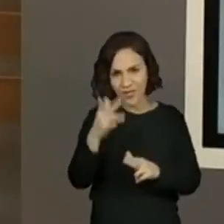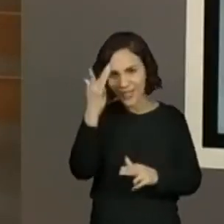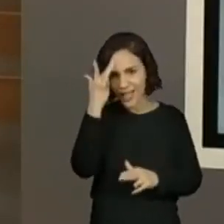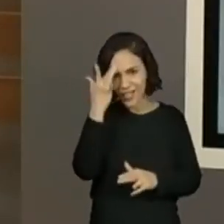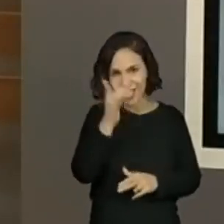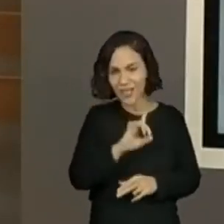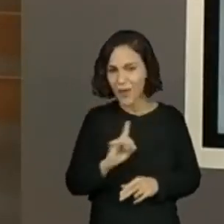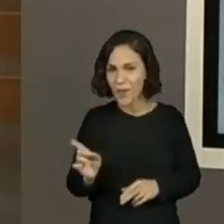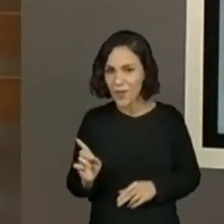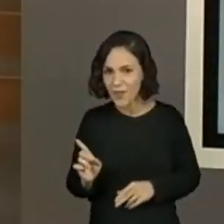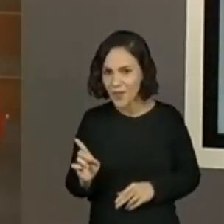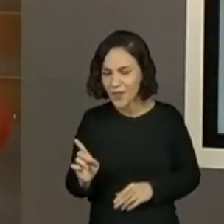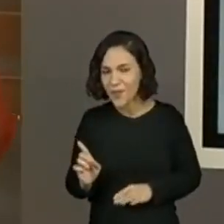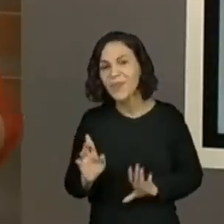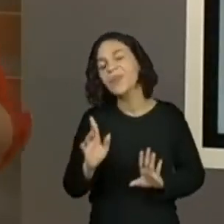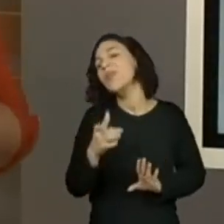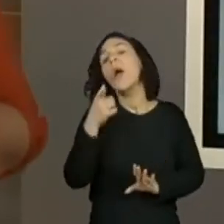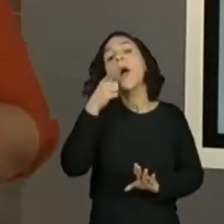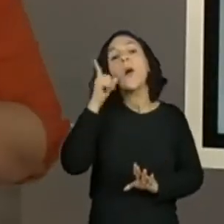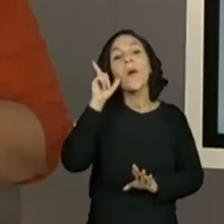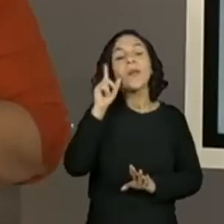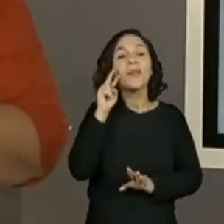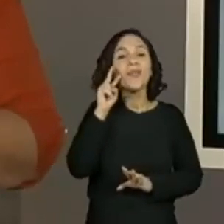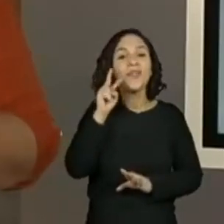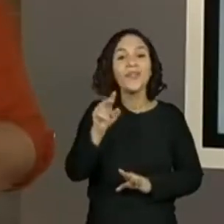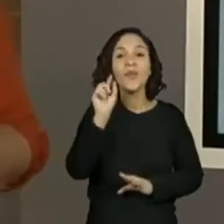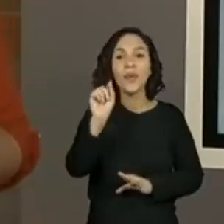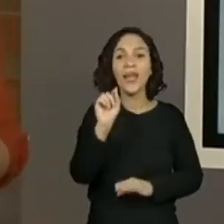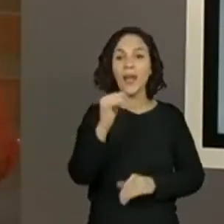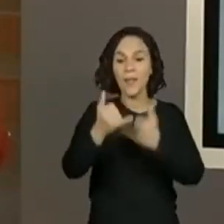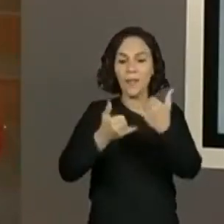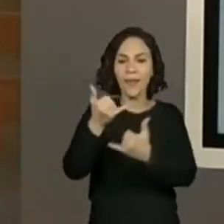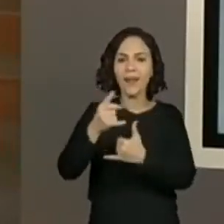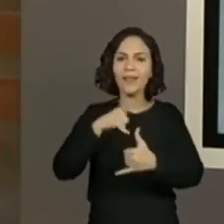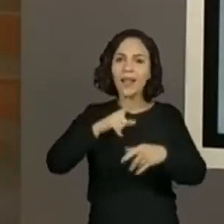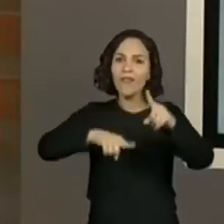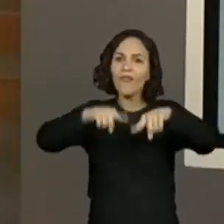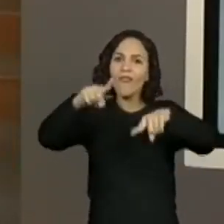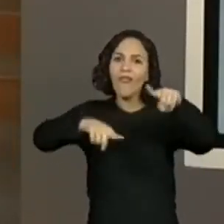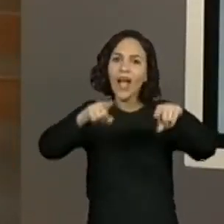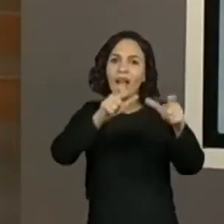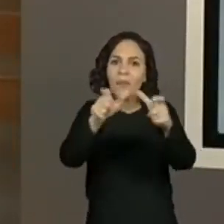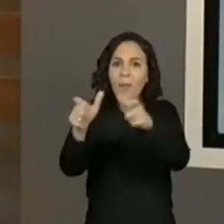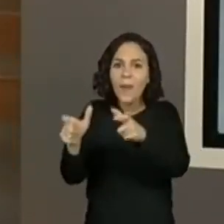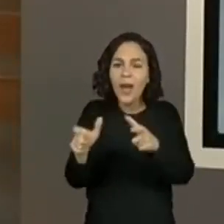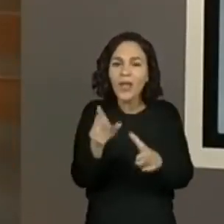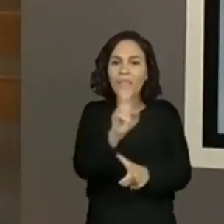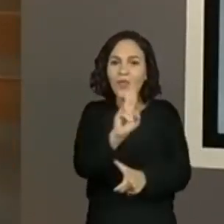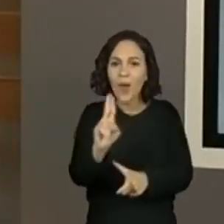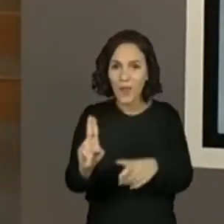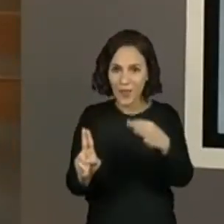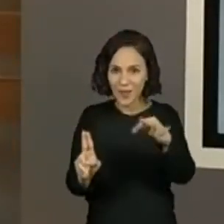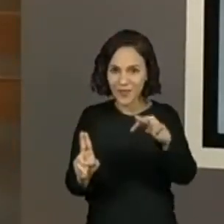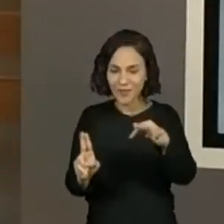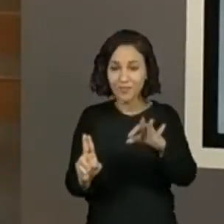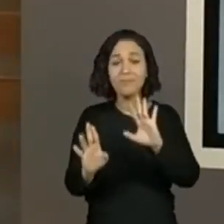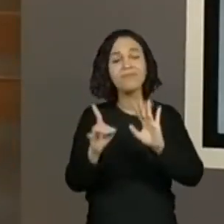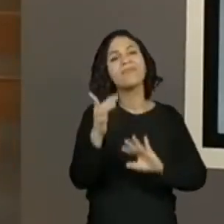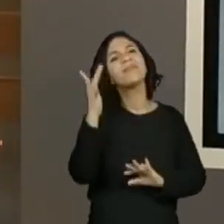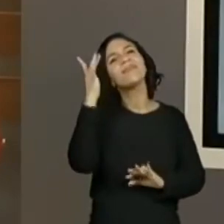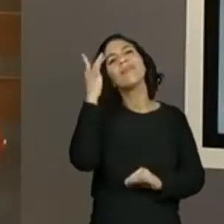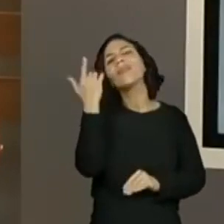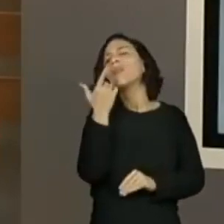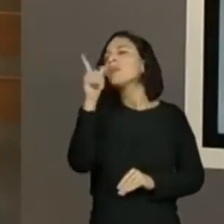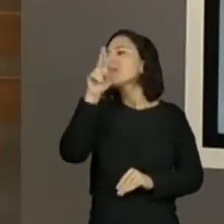acha que não? Não. nós vimos lá as brincadeiras, né? Que tem vários nomes. Vários nomes. Vai depender da região. Qual outro nome,